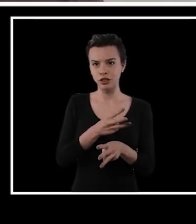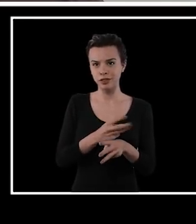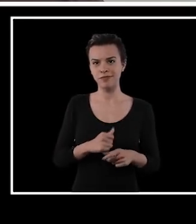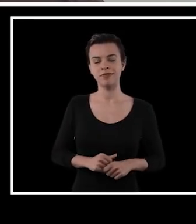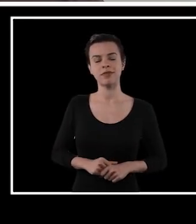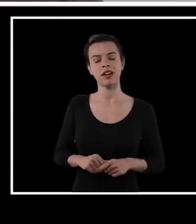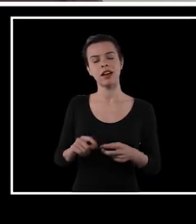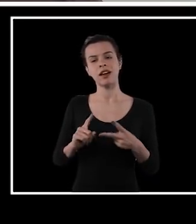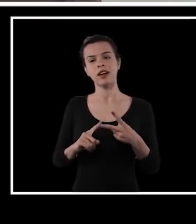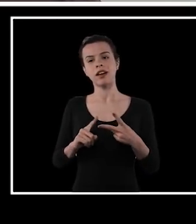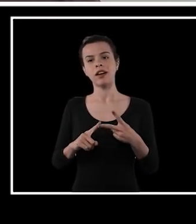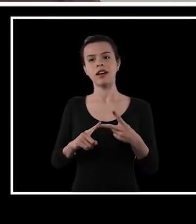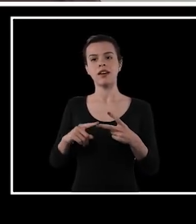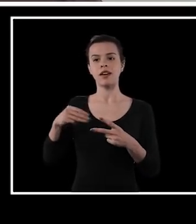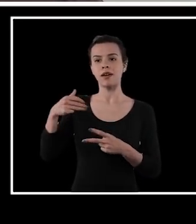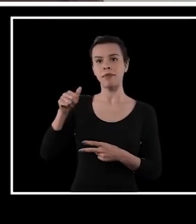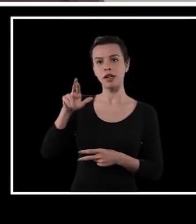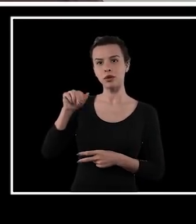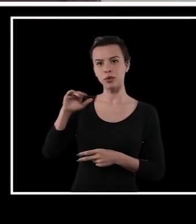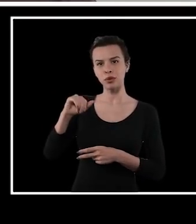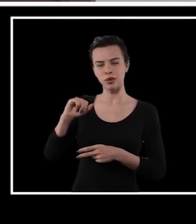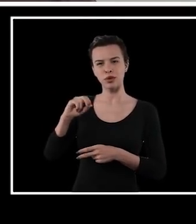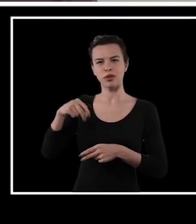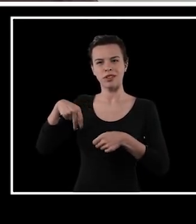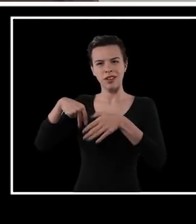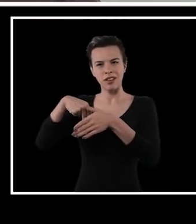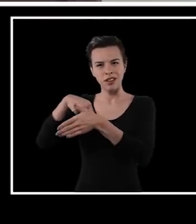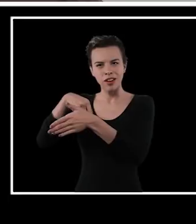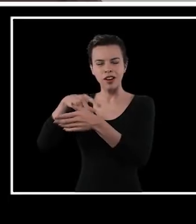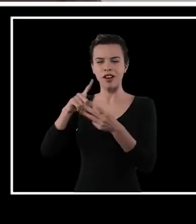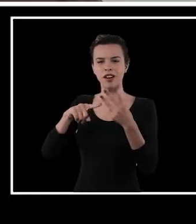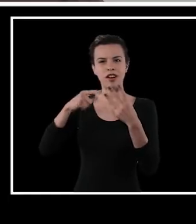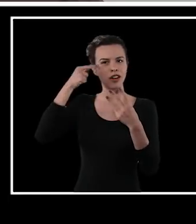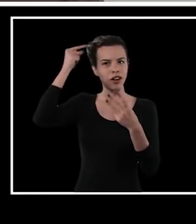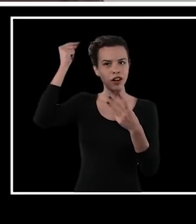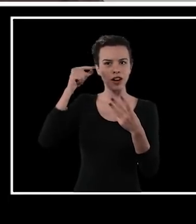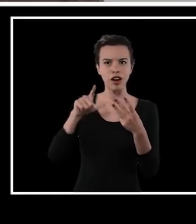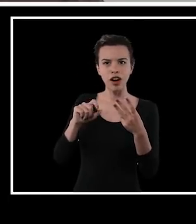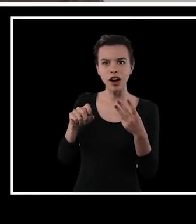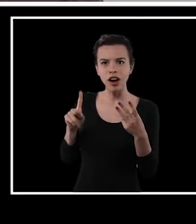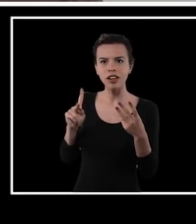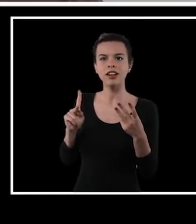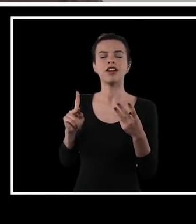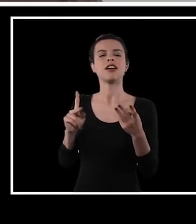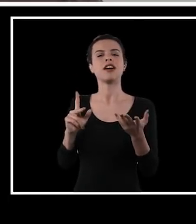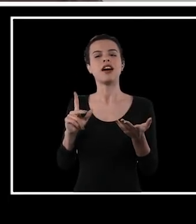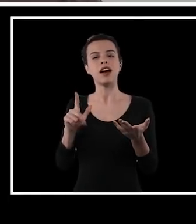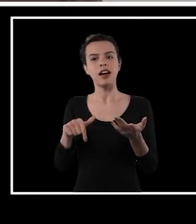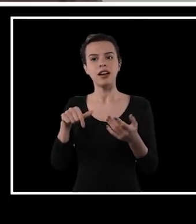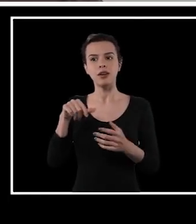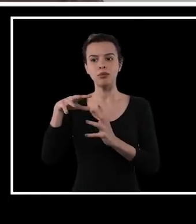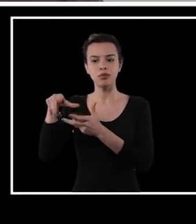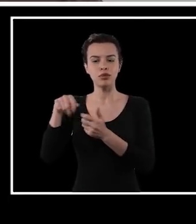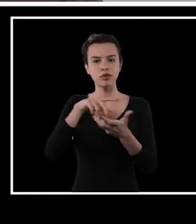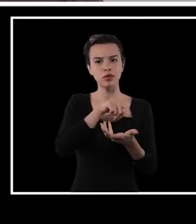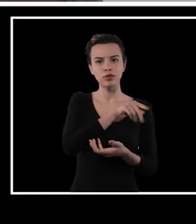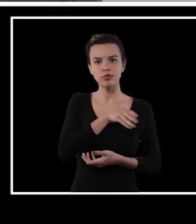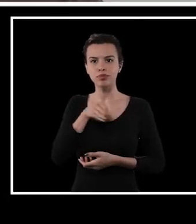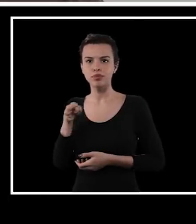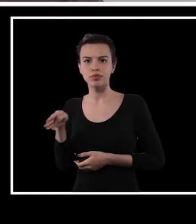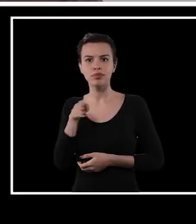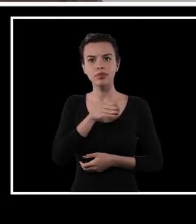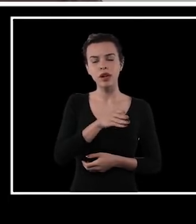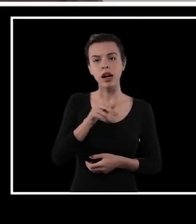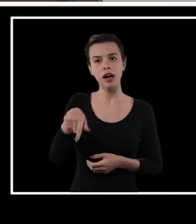você tem Exu, você tem Mercúrio, Locke, ou seja, você tem esses seres que transitam entre os dois mundos,